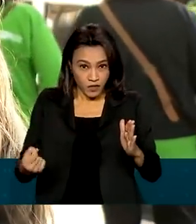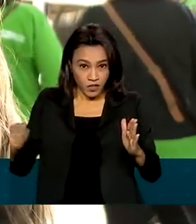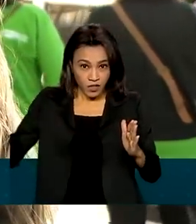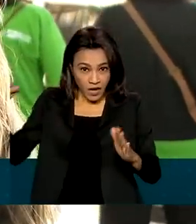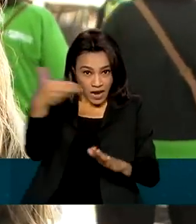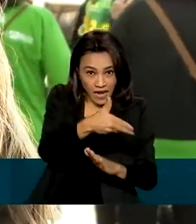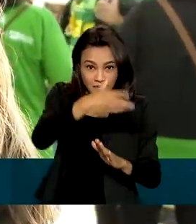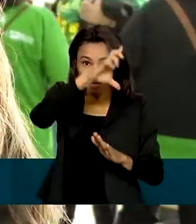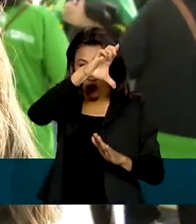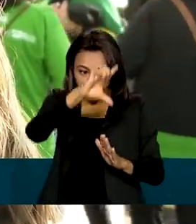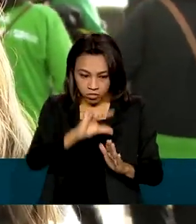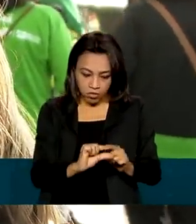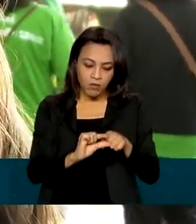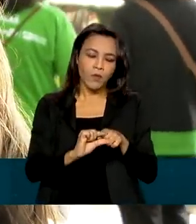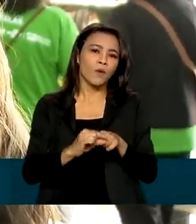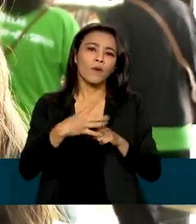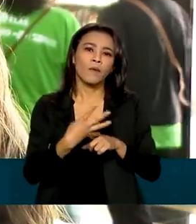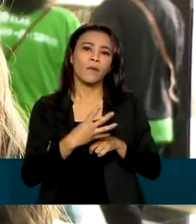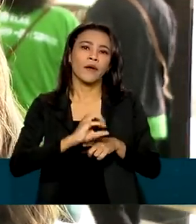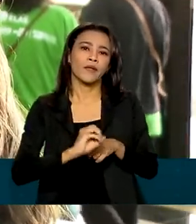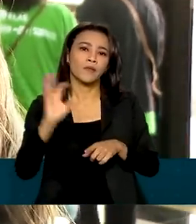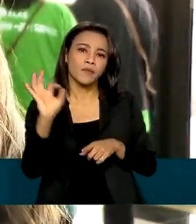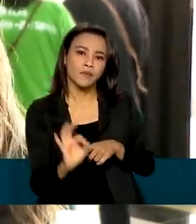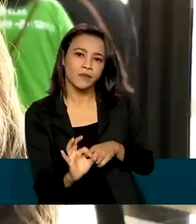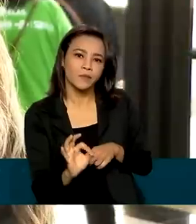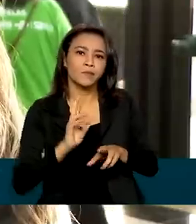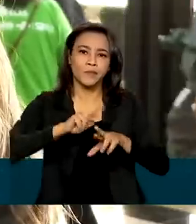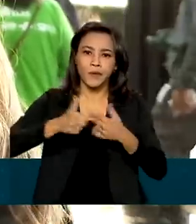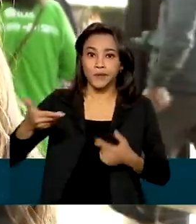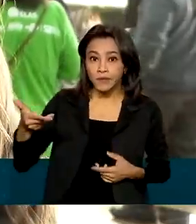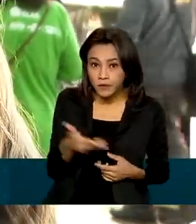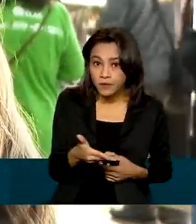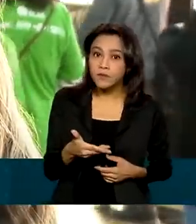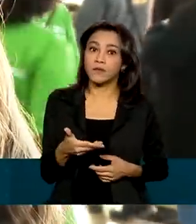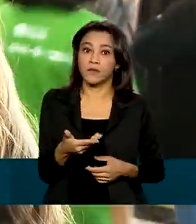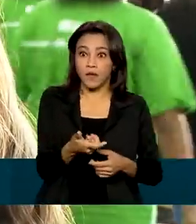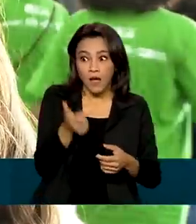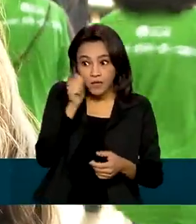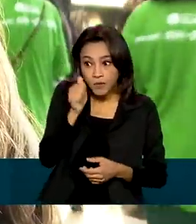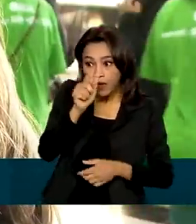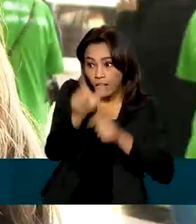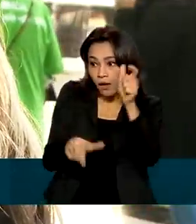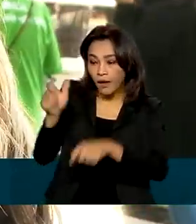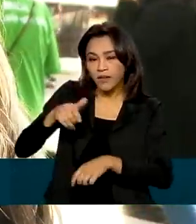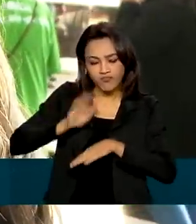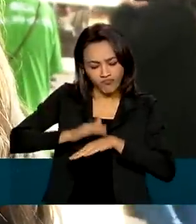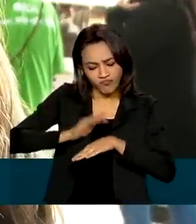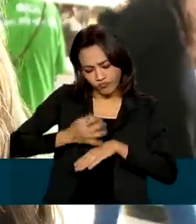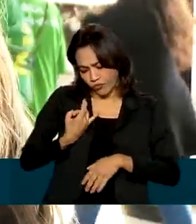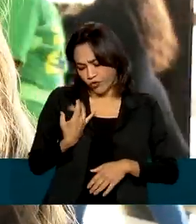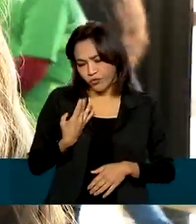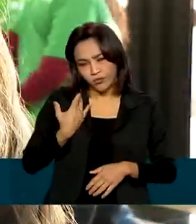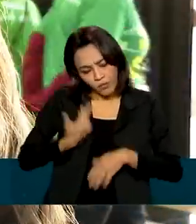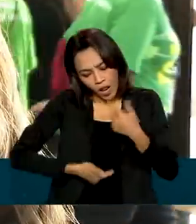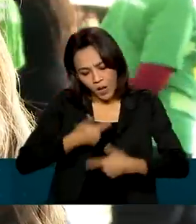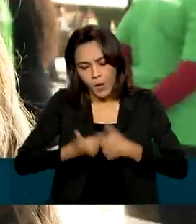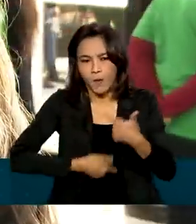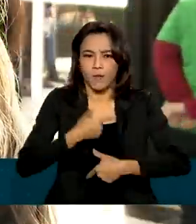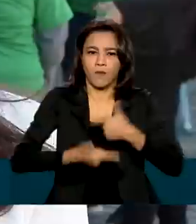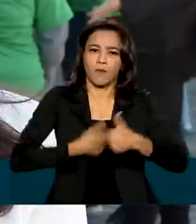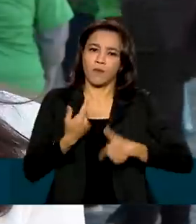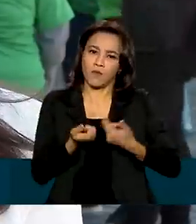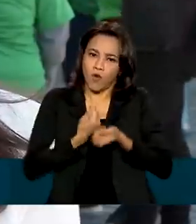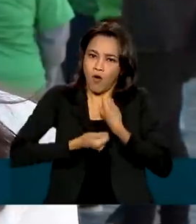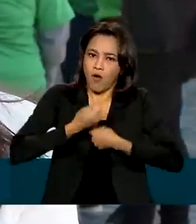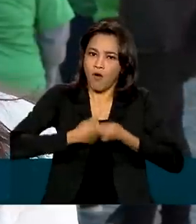percentual caiu para cerca de 40%. Por causa disso, muitas começaram a trabalhar por conta própria em pequenos negócios.